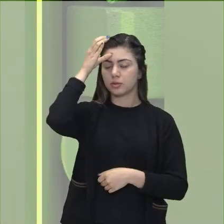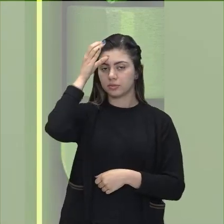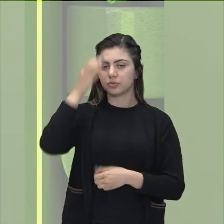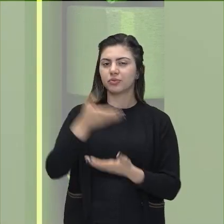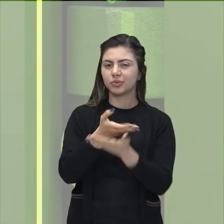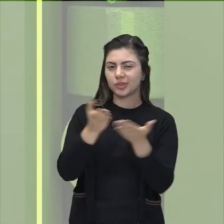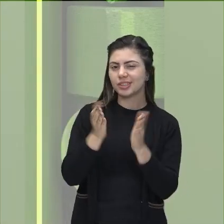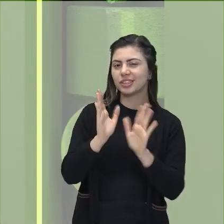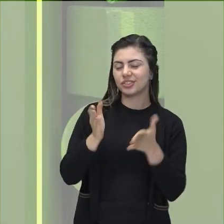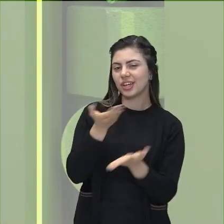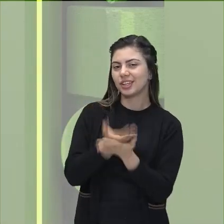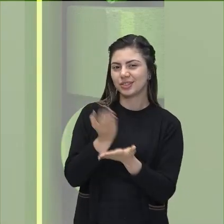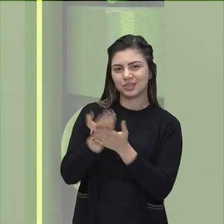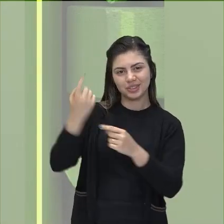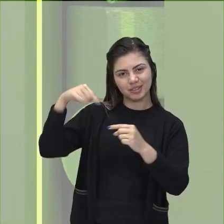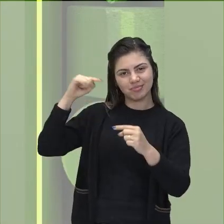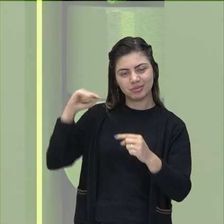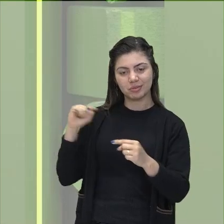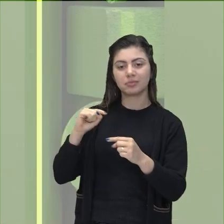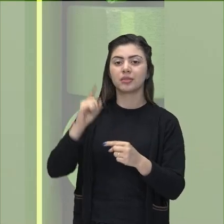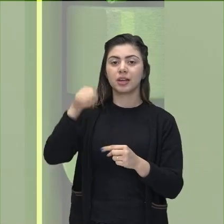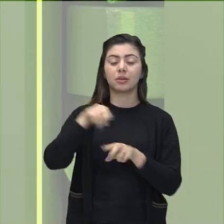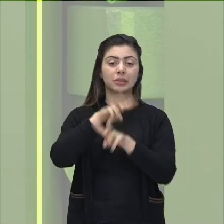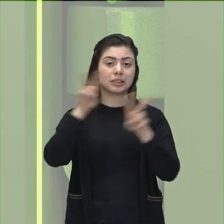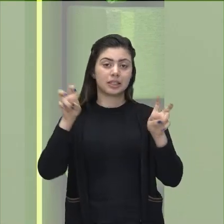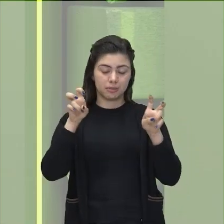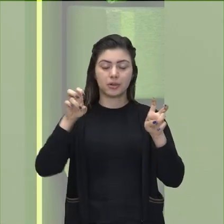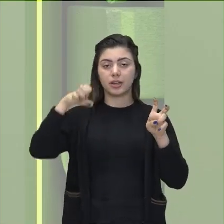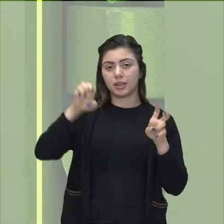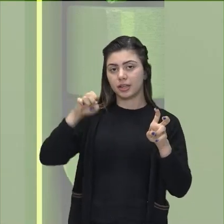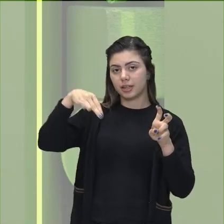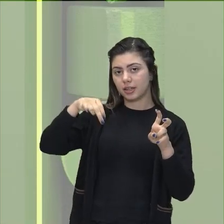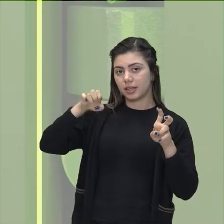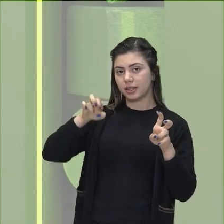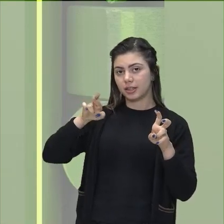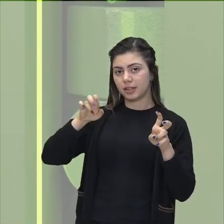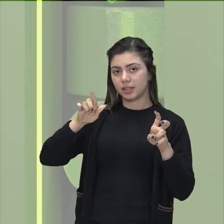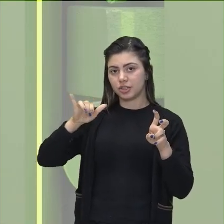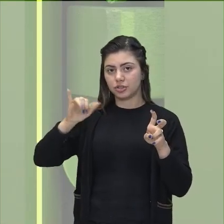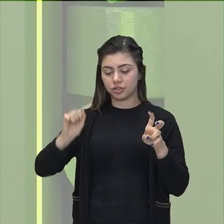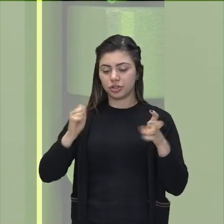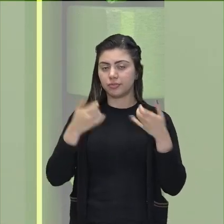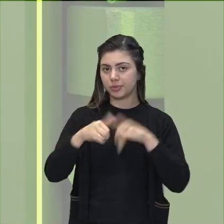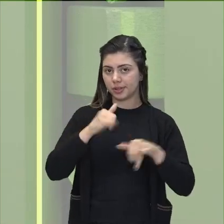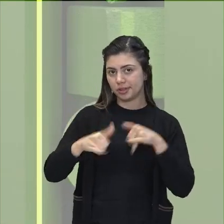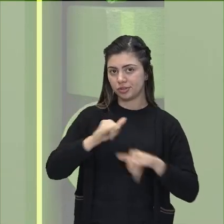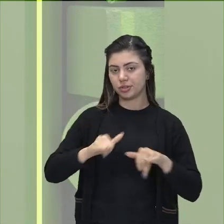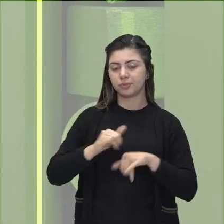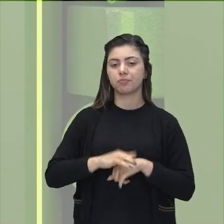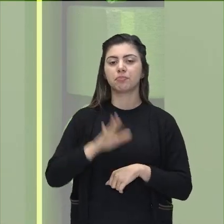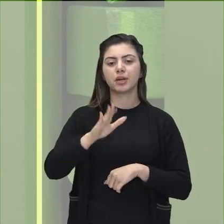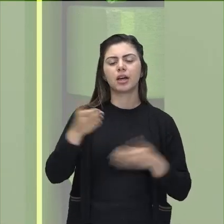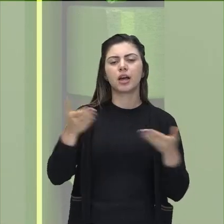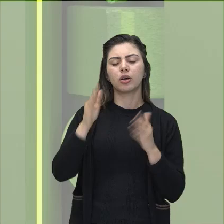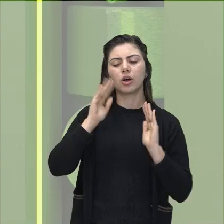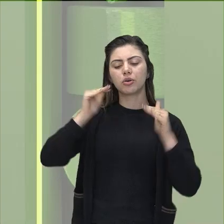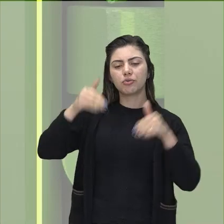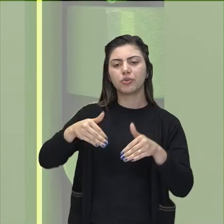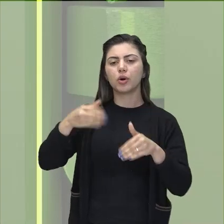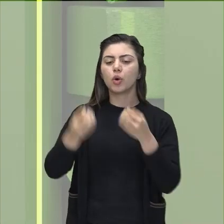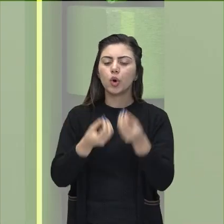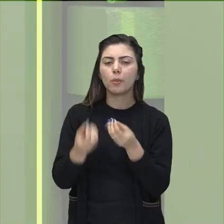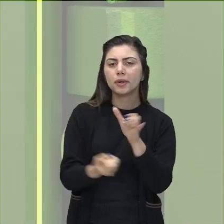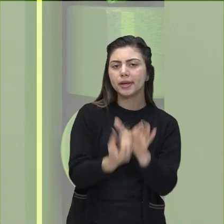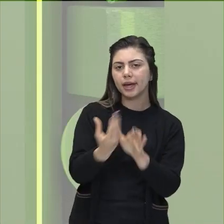tiveram aí em outras aulas sobre energia, tá? Mais especificamente, eu quero falar sobre essa produção de